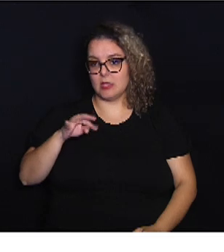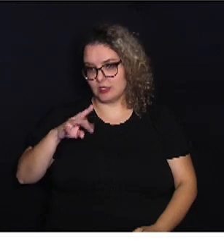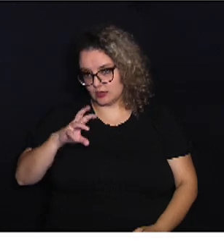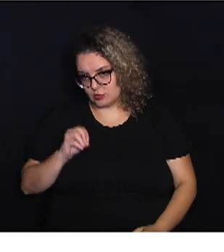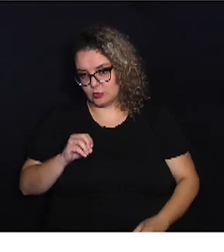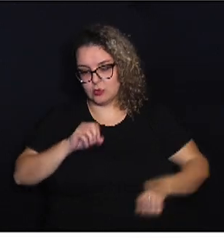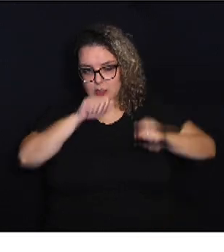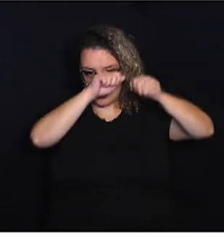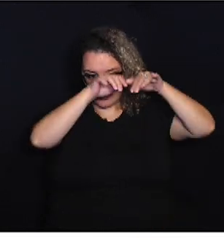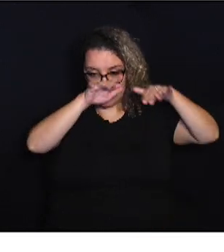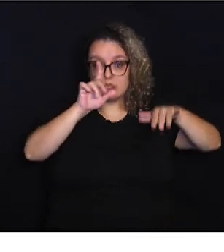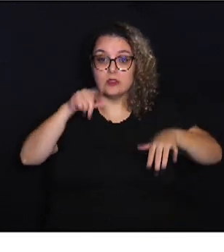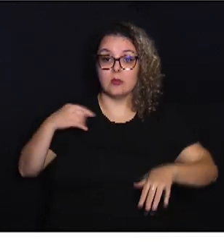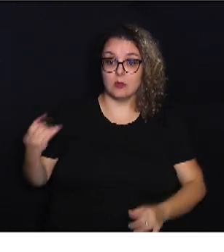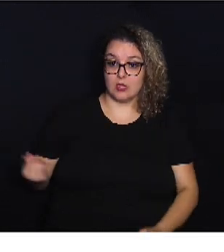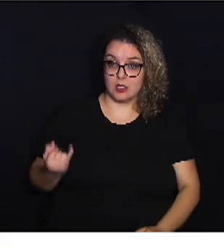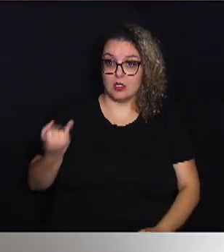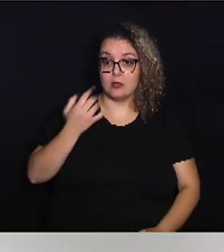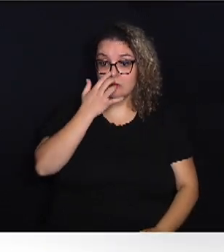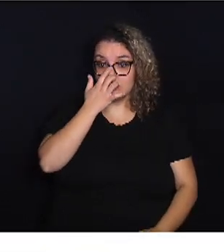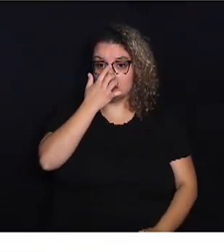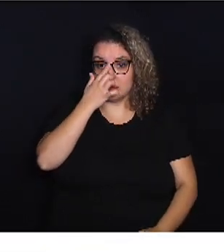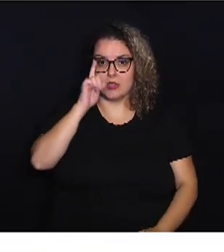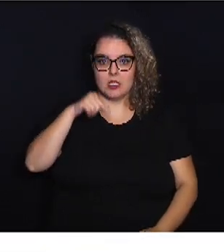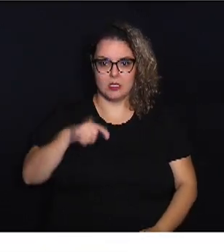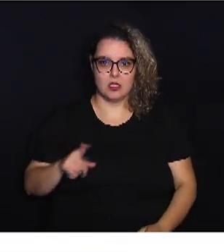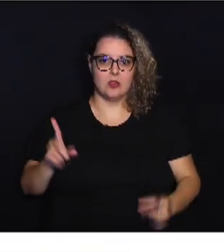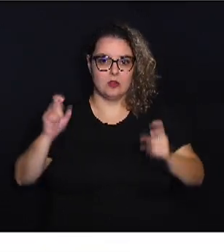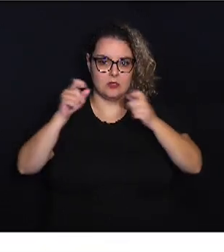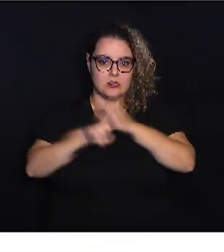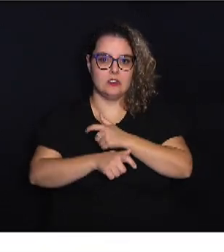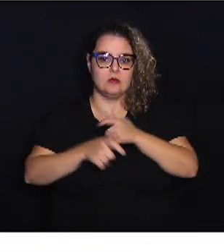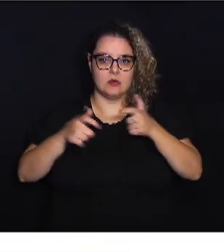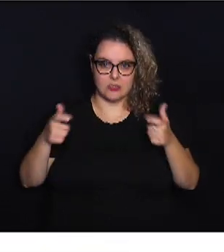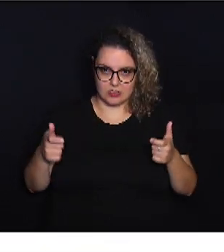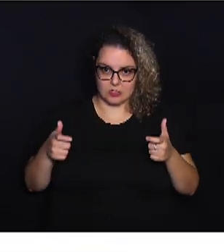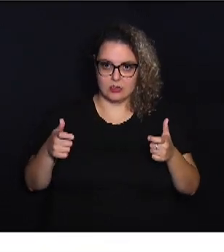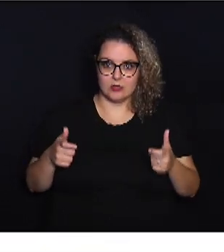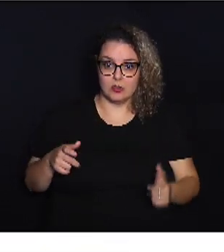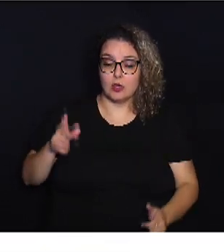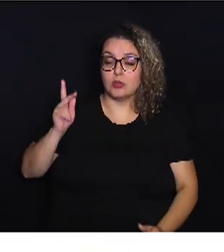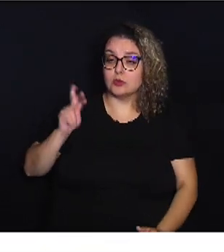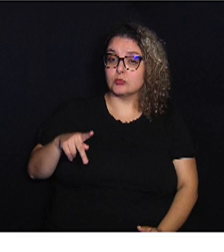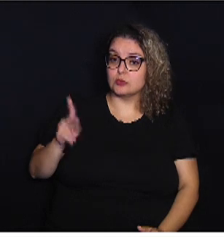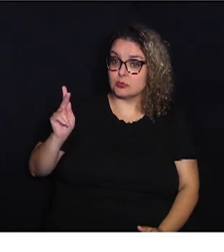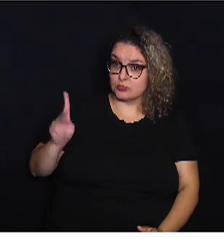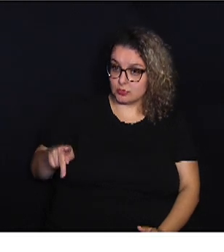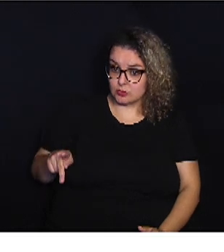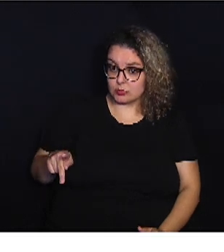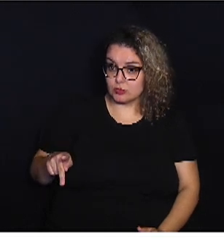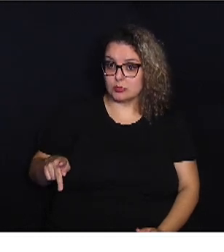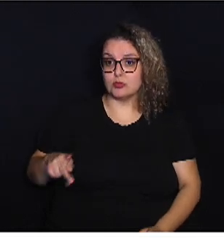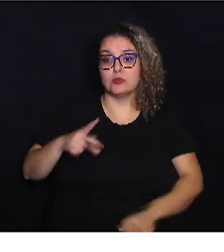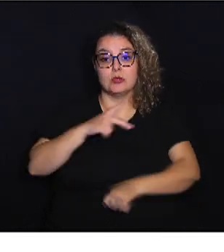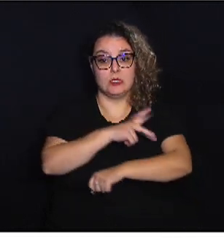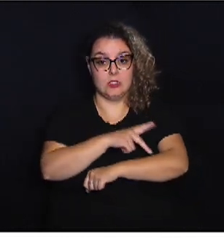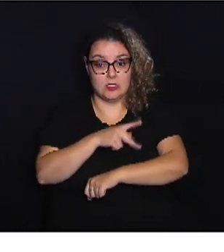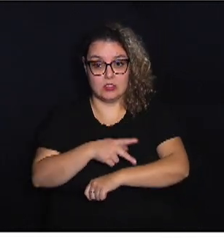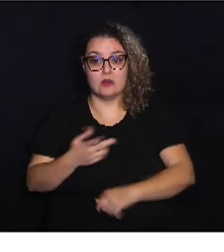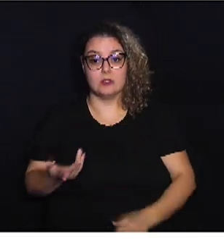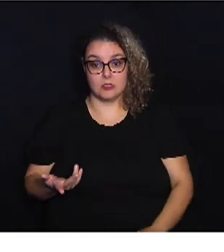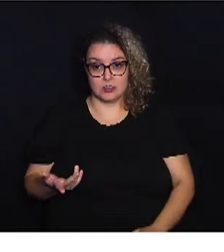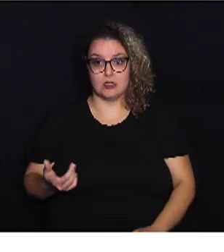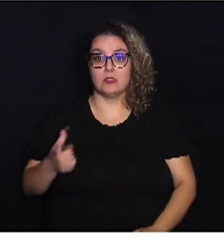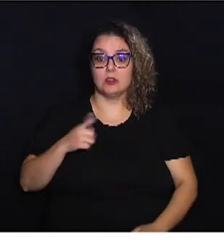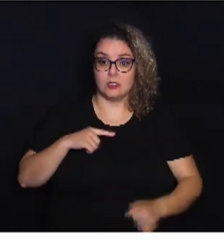é muito importante e é um desafio muito grande que os professores, que os pedagogos, né? Que tenham essa